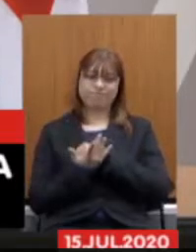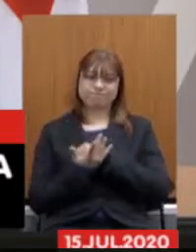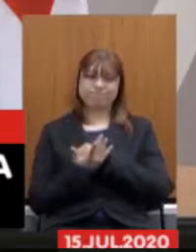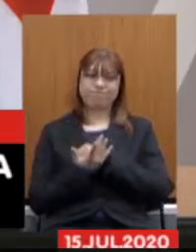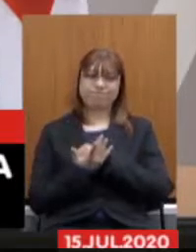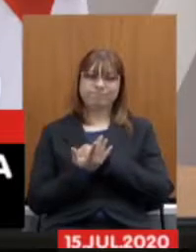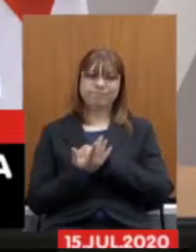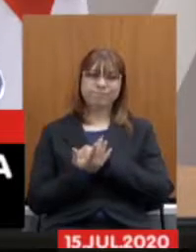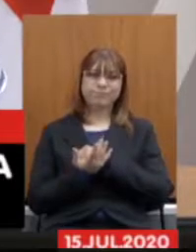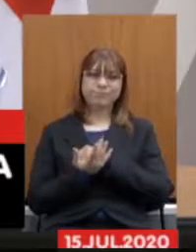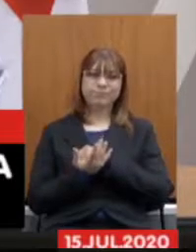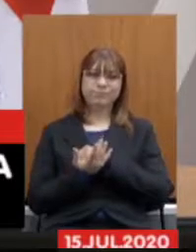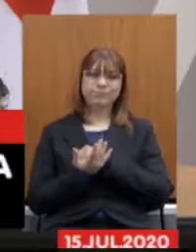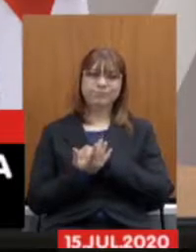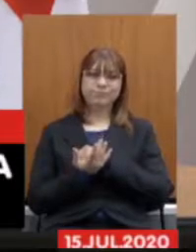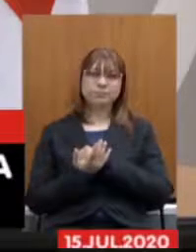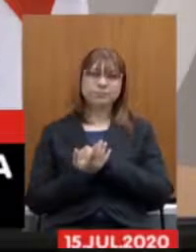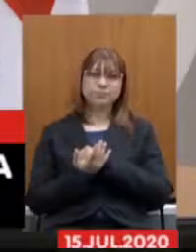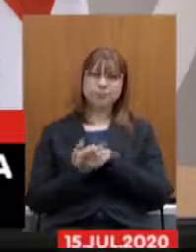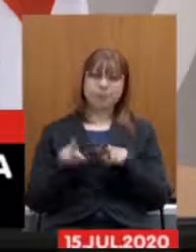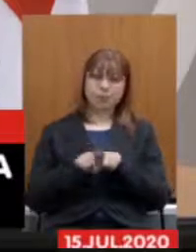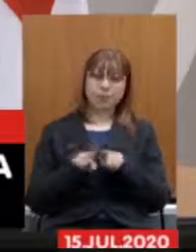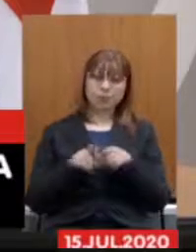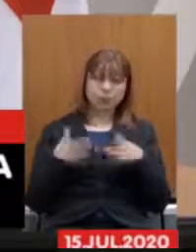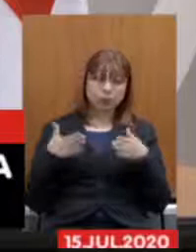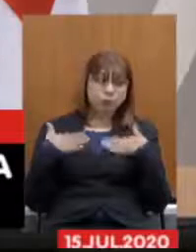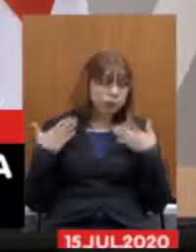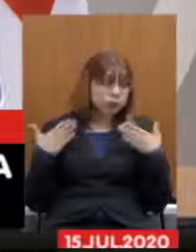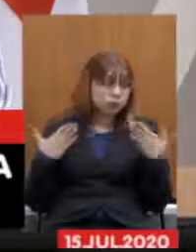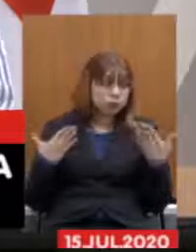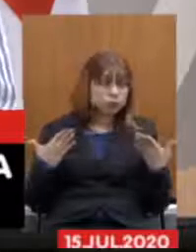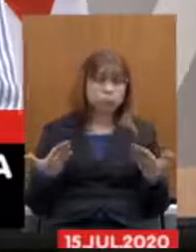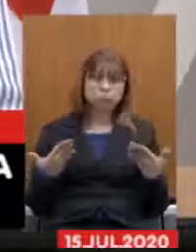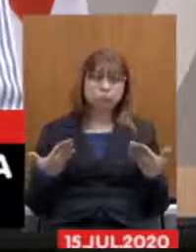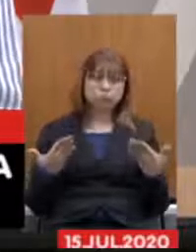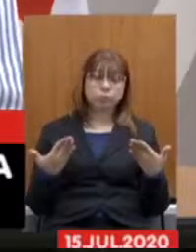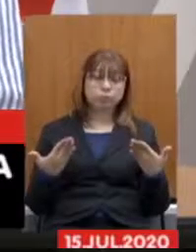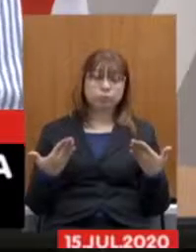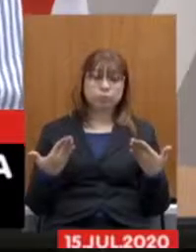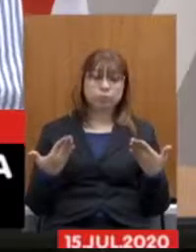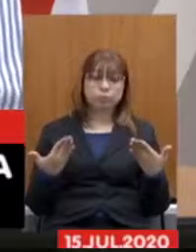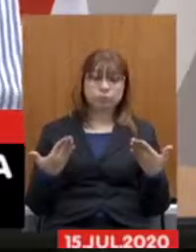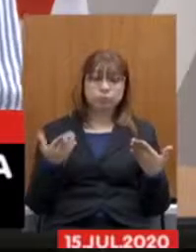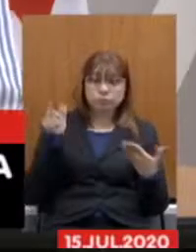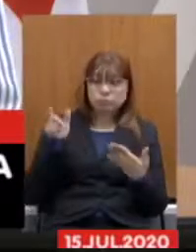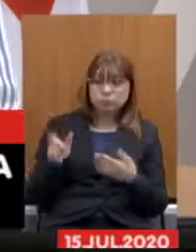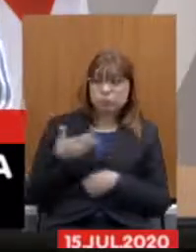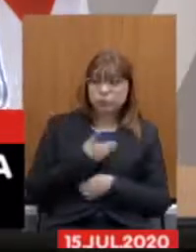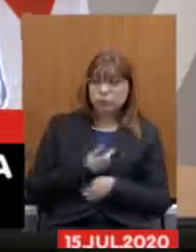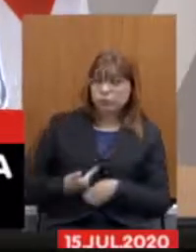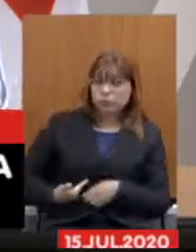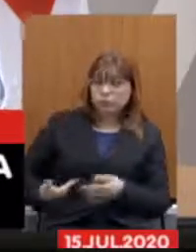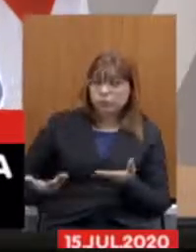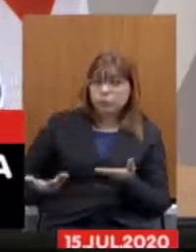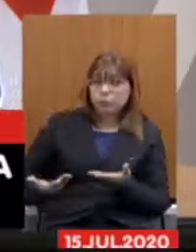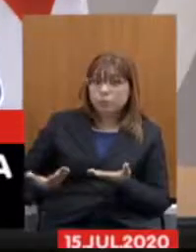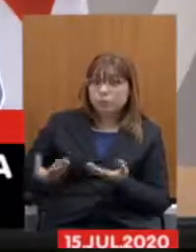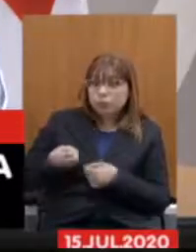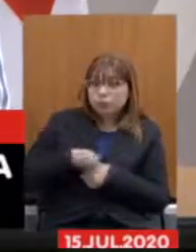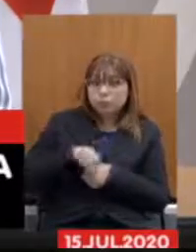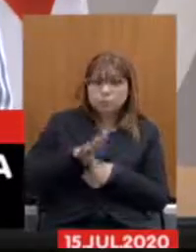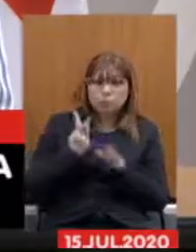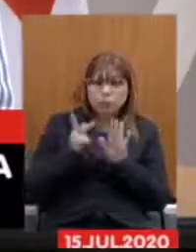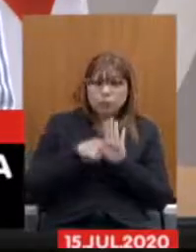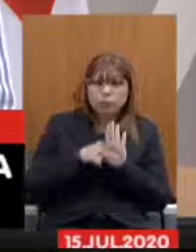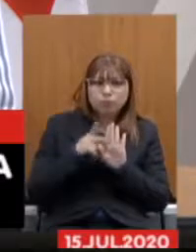e assustado com a decisão tomada pelo nosso governador encaminhar um